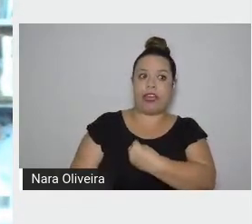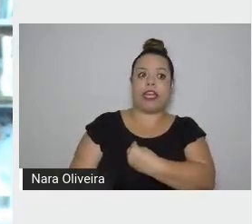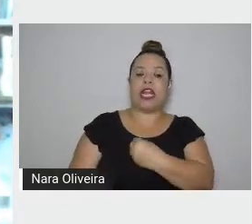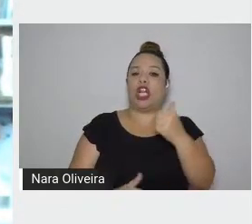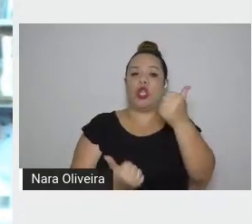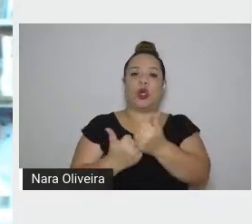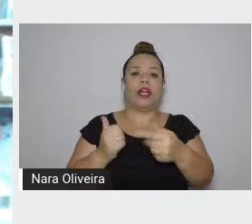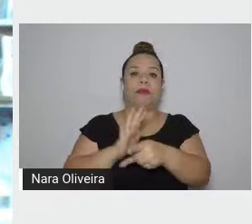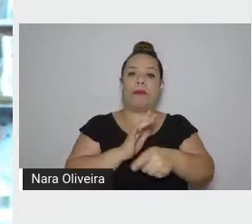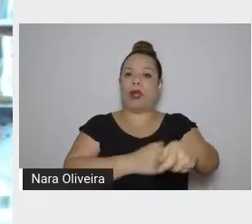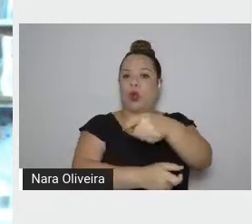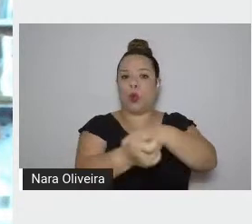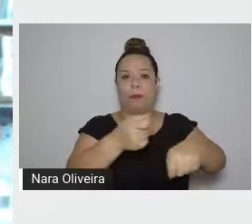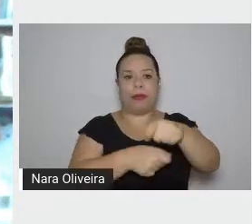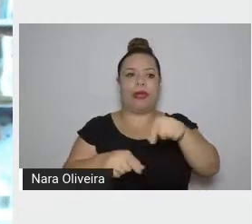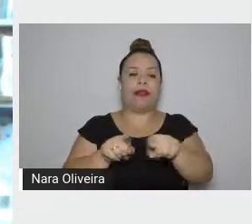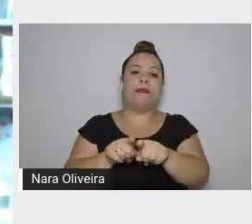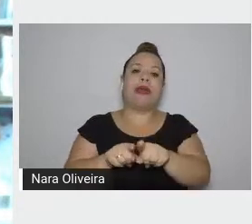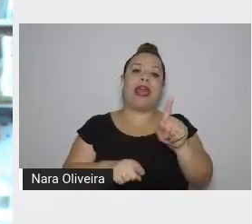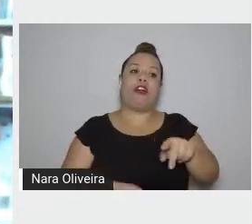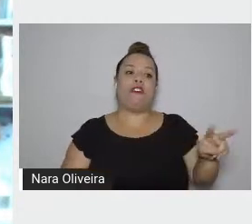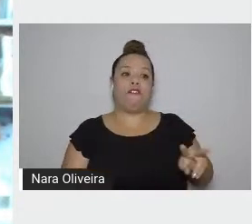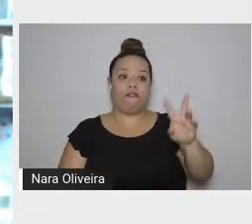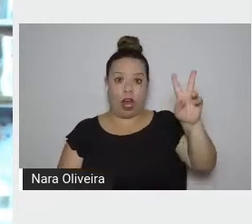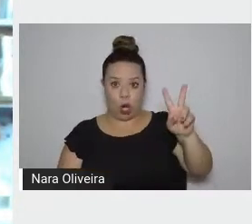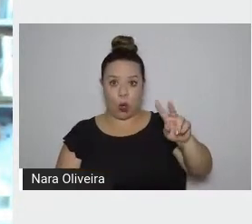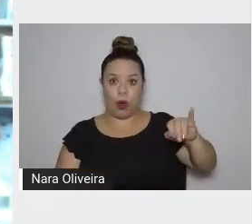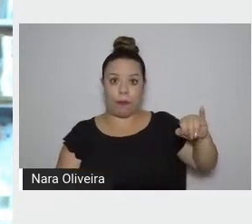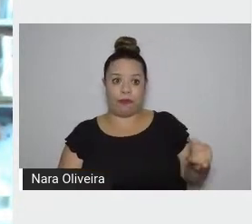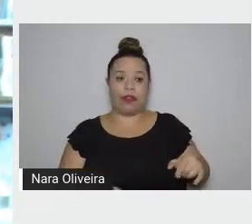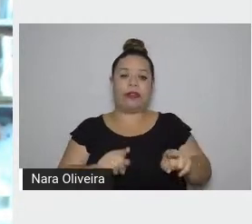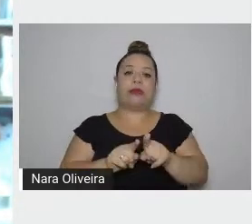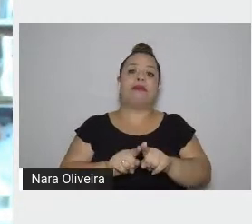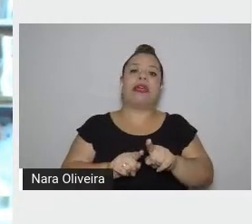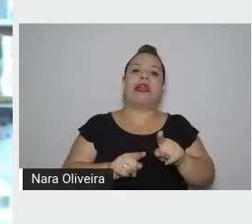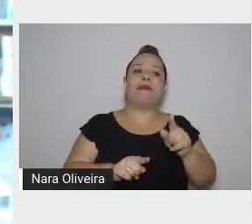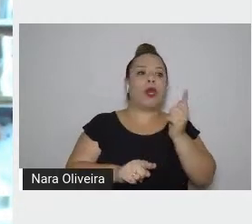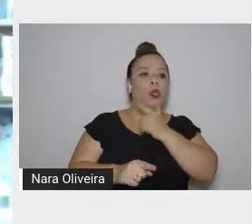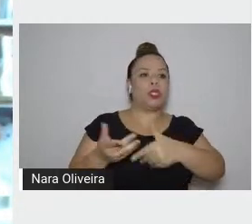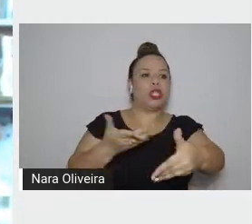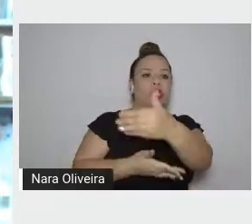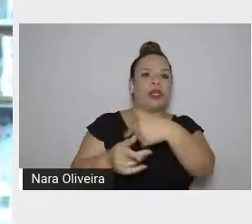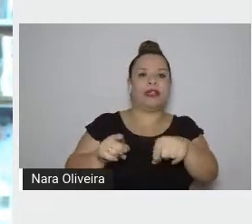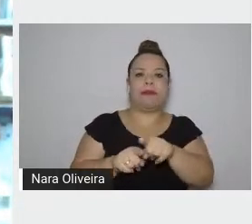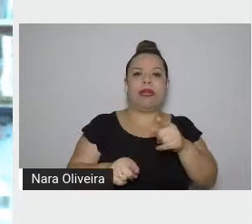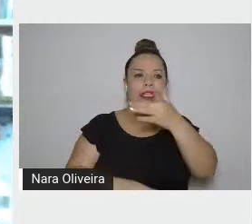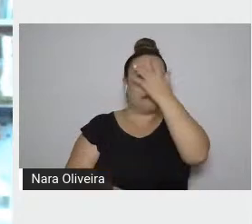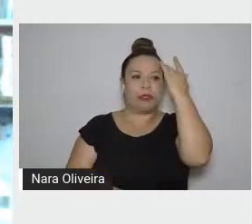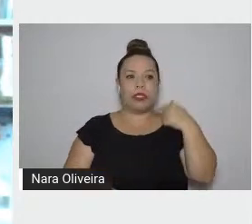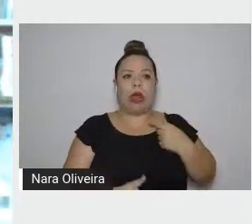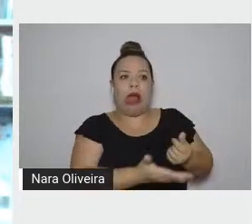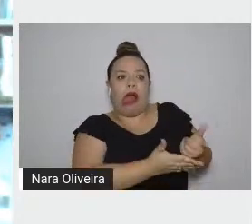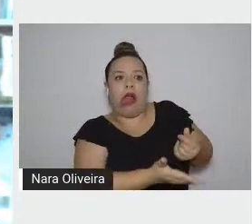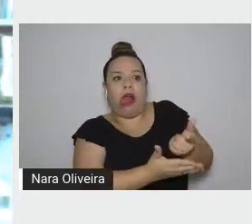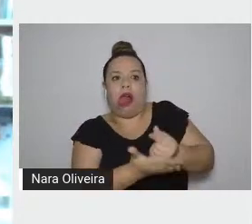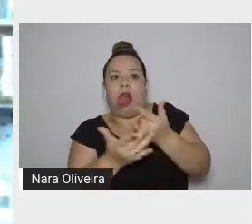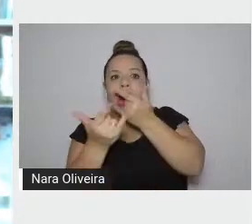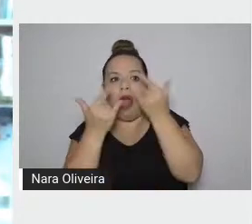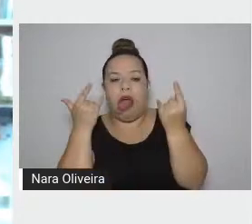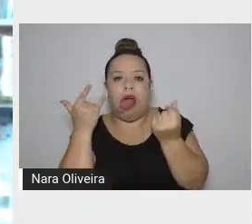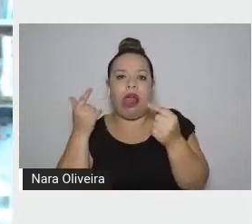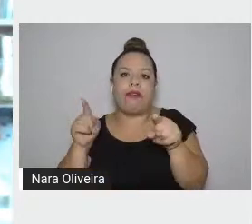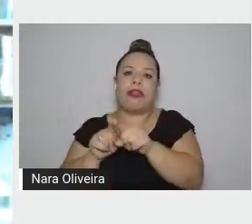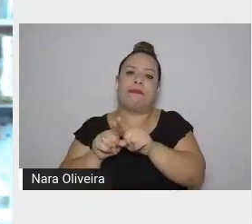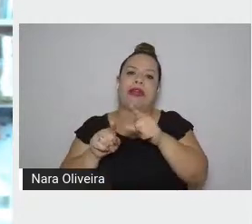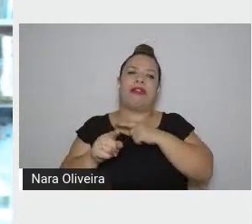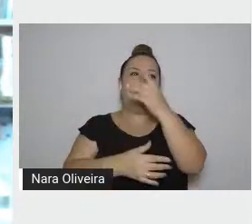valor de troca, o consumismo, a destruição e a perda da natureza, a